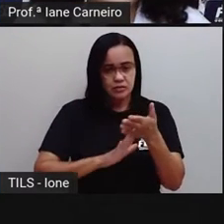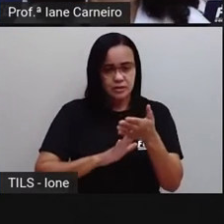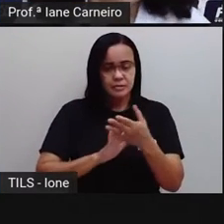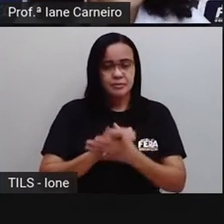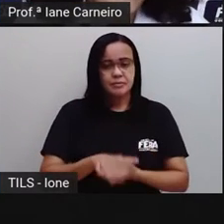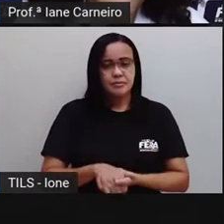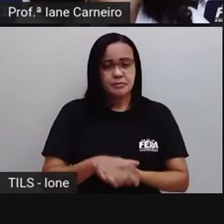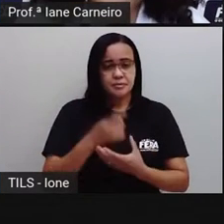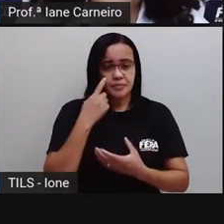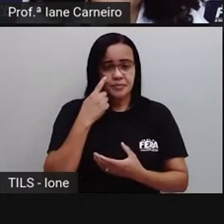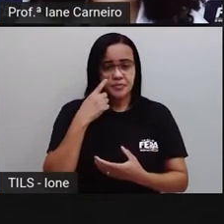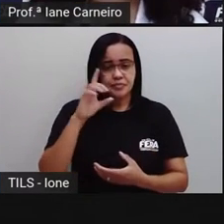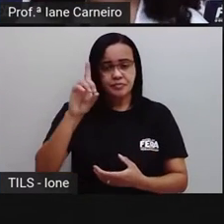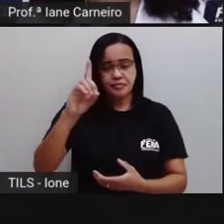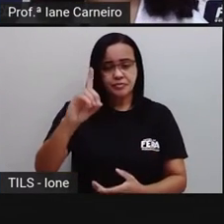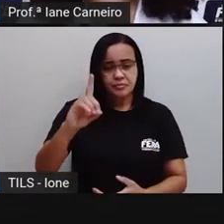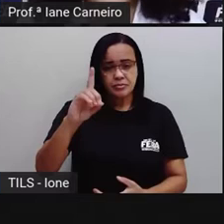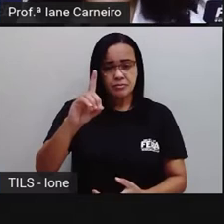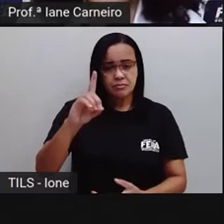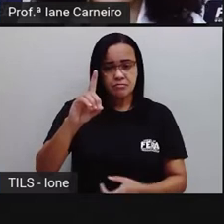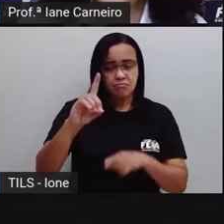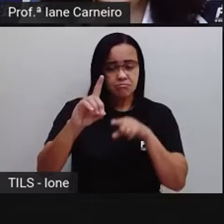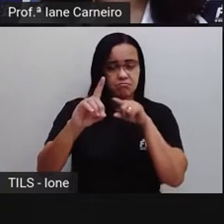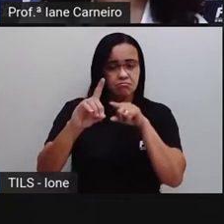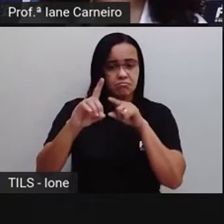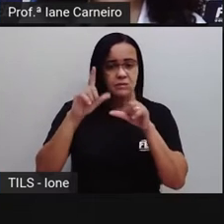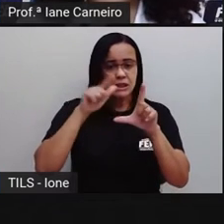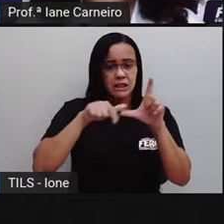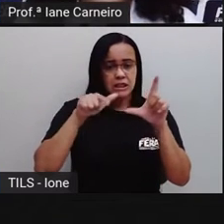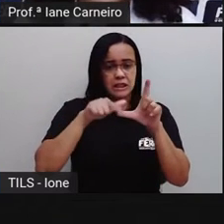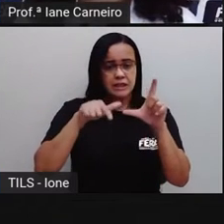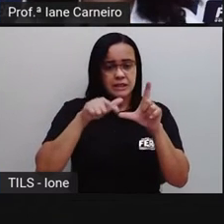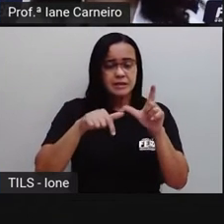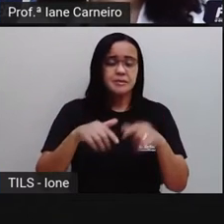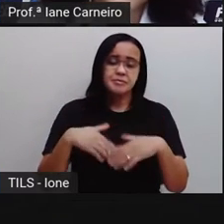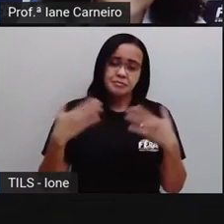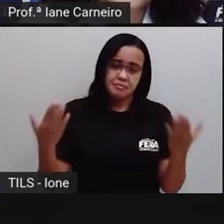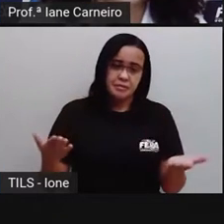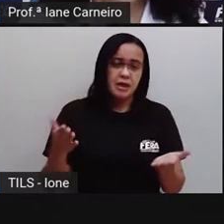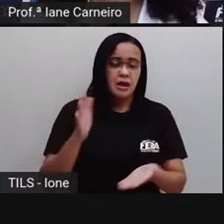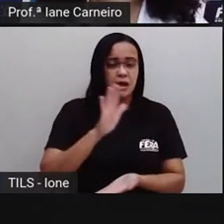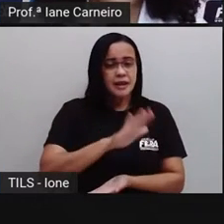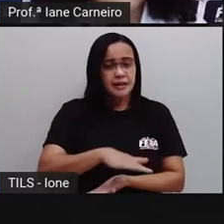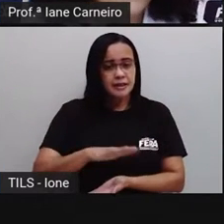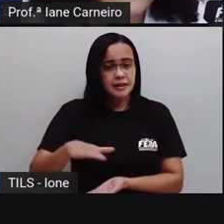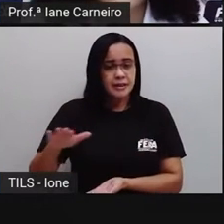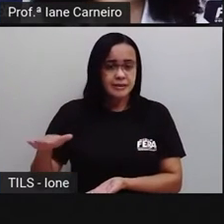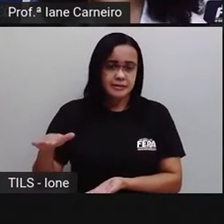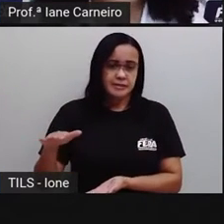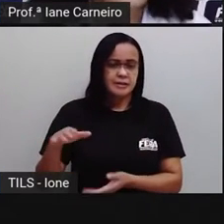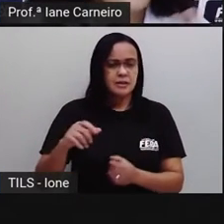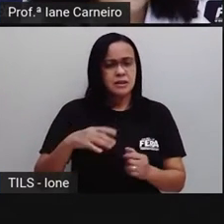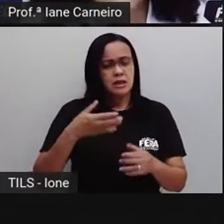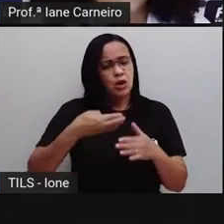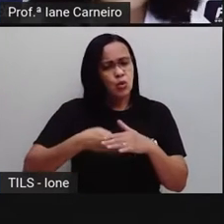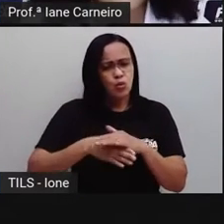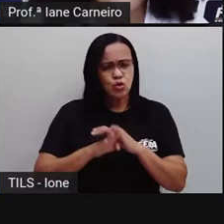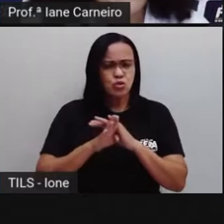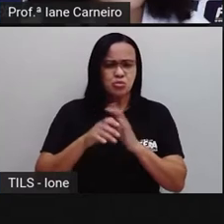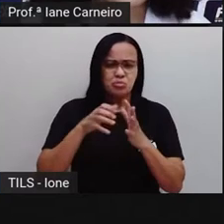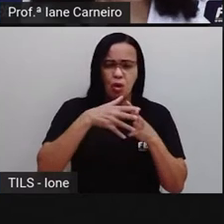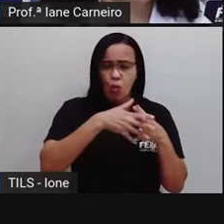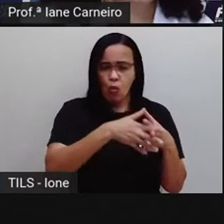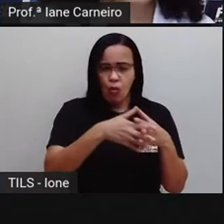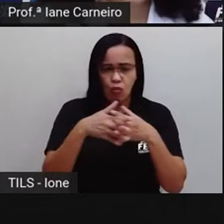Aqui, ó, a letra D que a Pró falou, né? Que é comum, às vezes, algumas crianças trocarem. E aí é esse exercício que a gente vai fazendo na